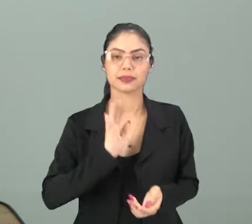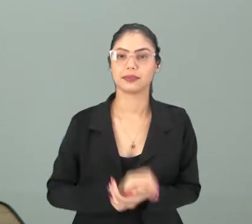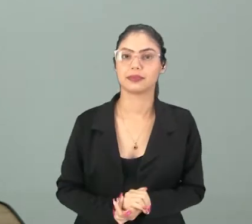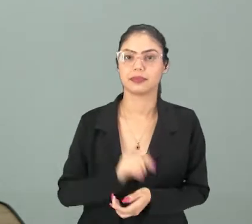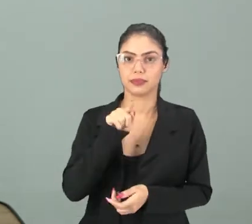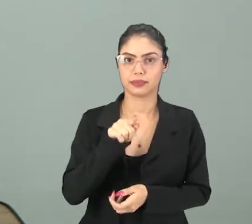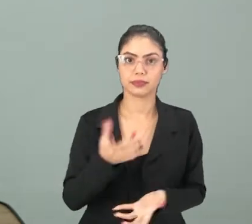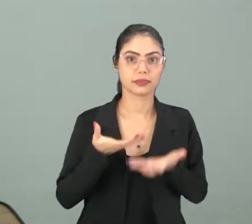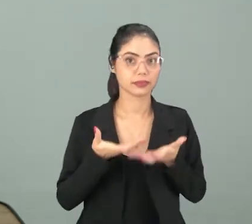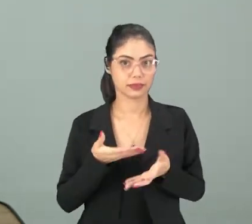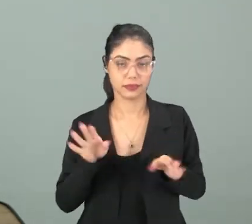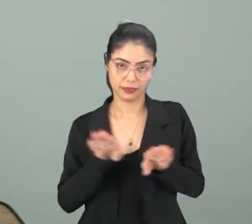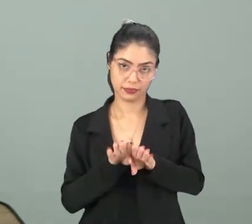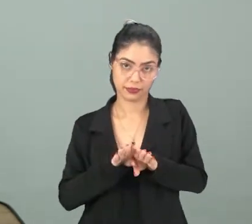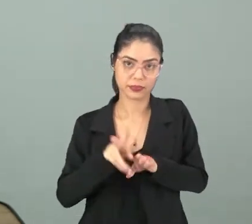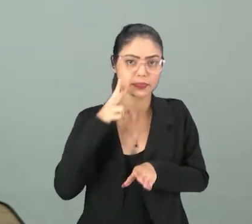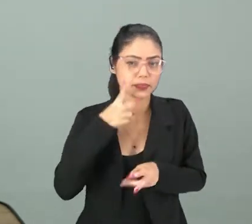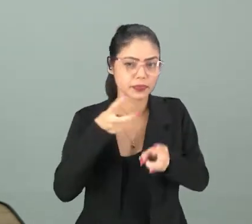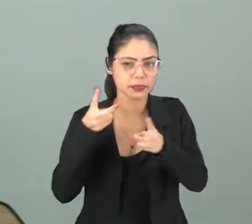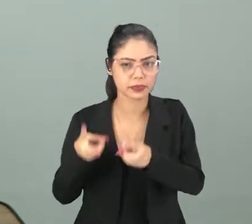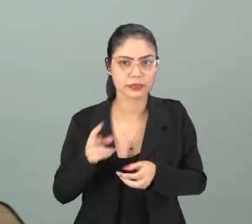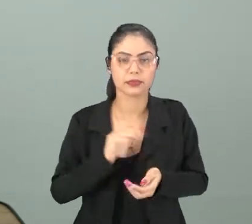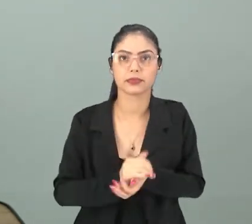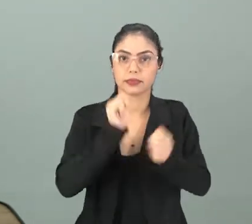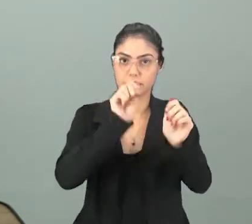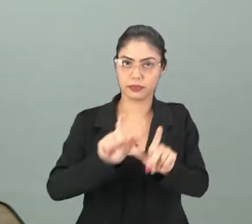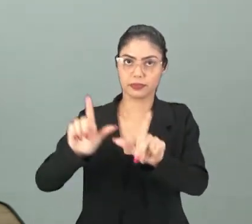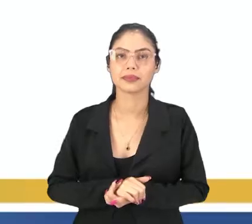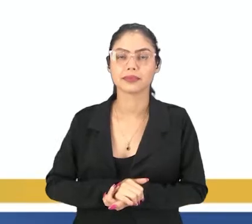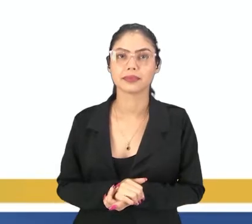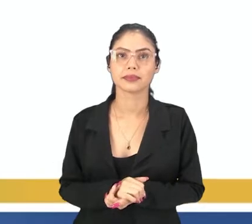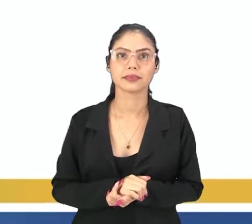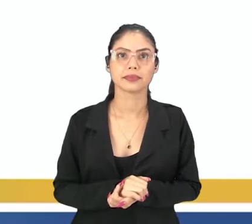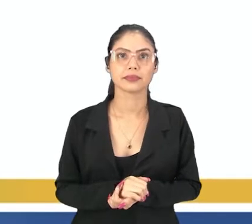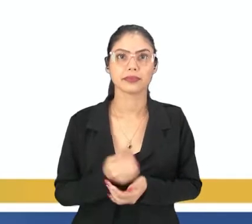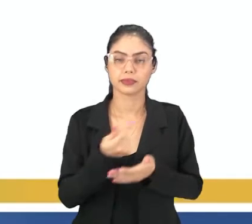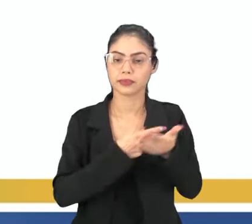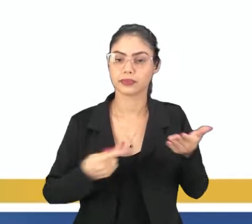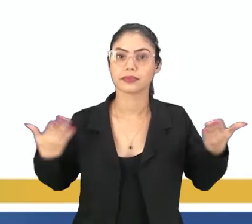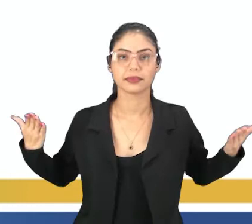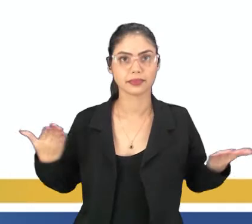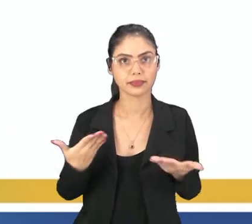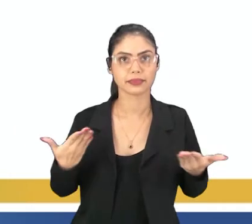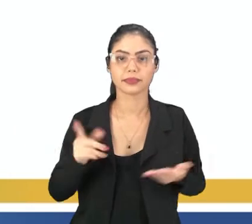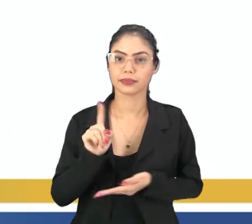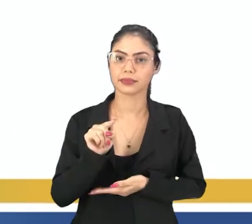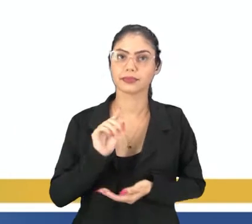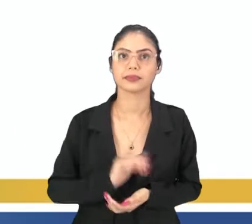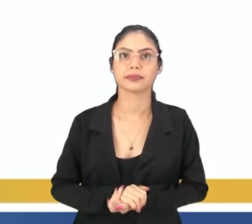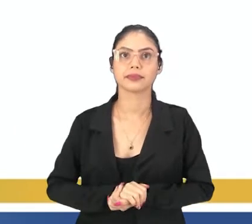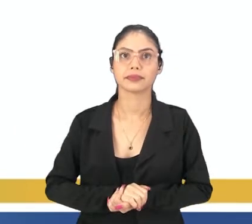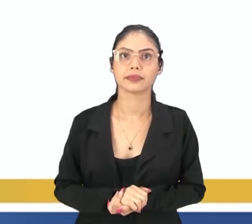eu quero que você escute, veja comigo aí na telinha. O poema de hoje é